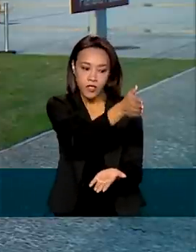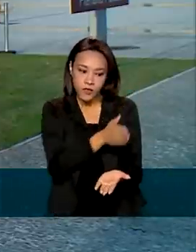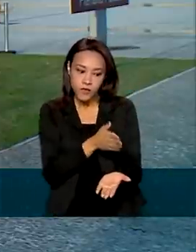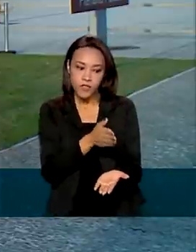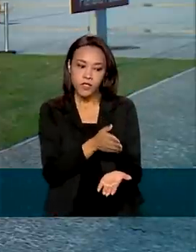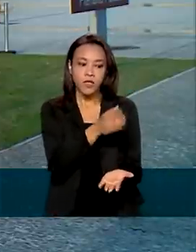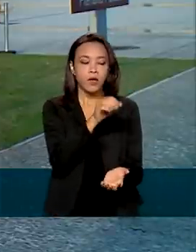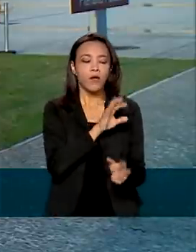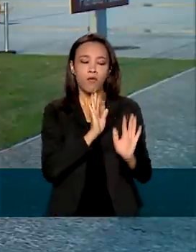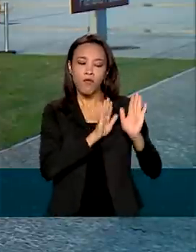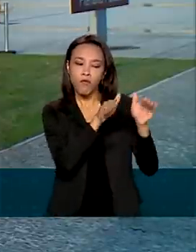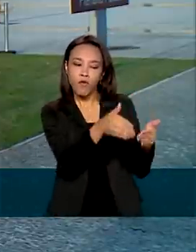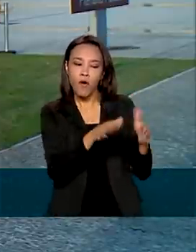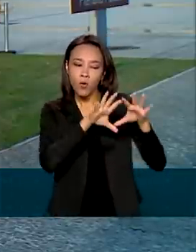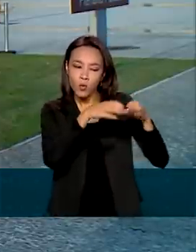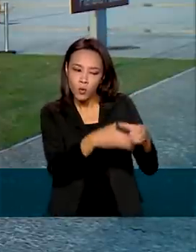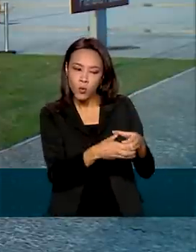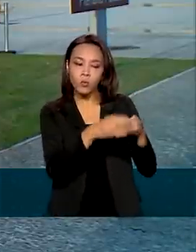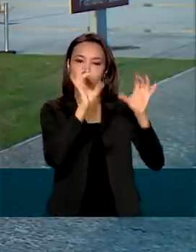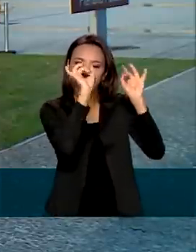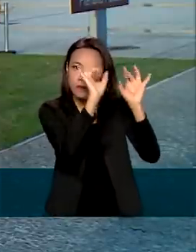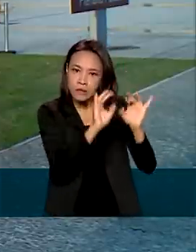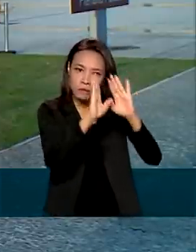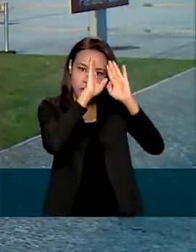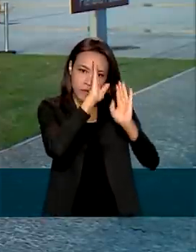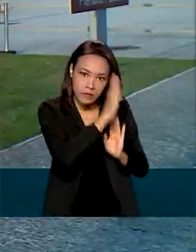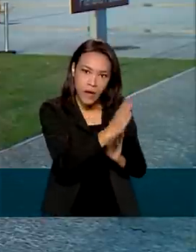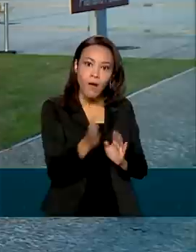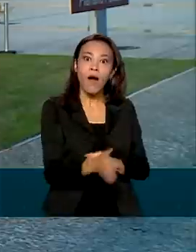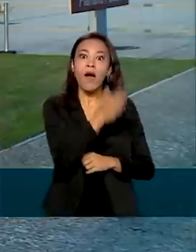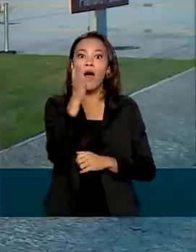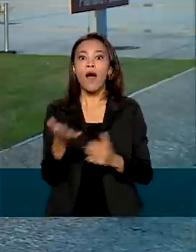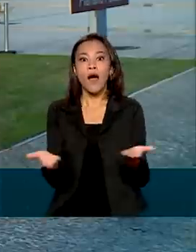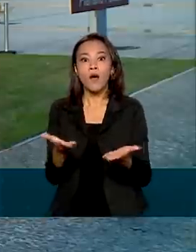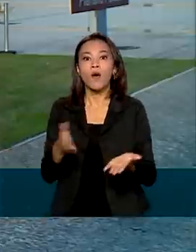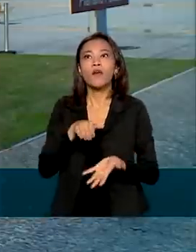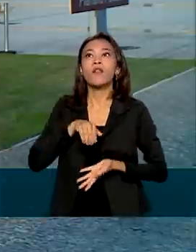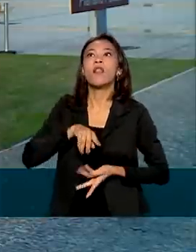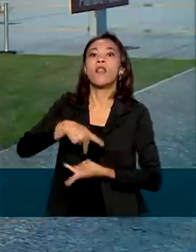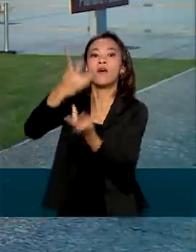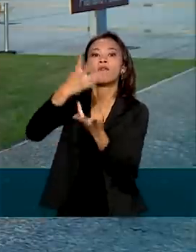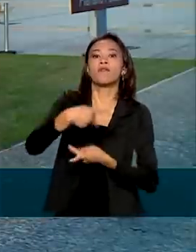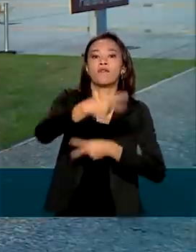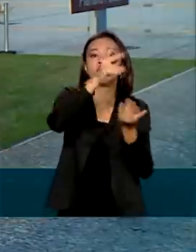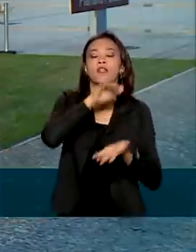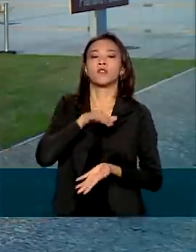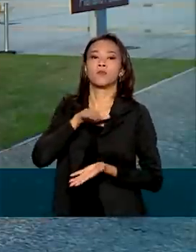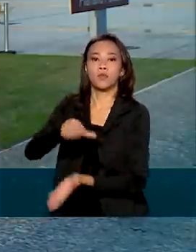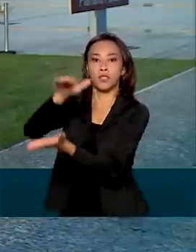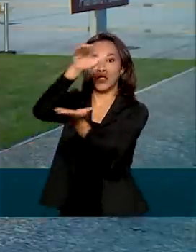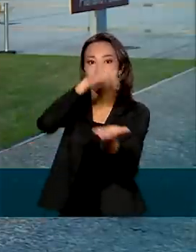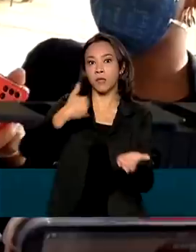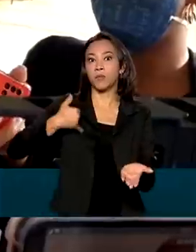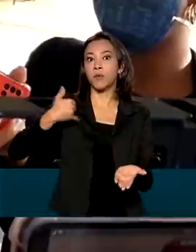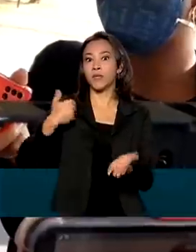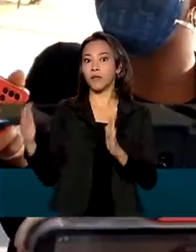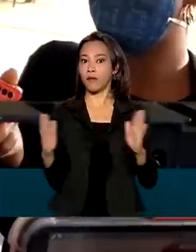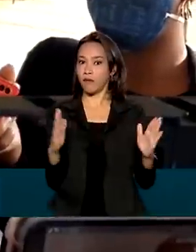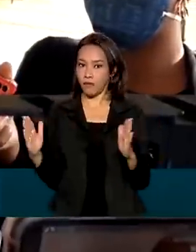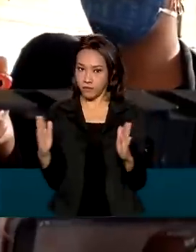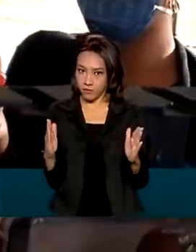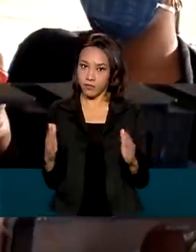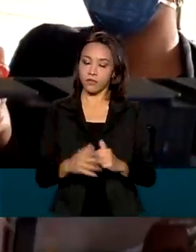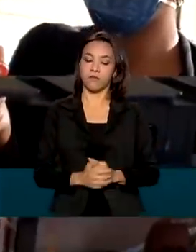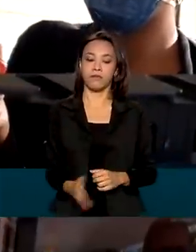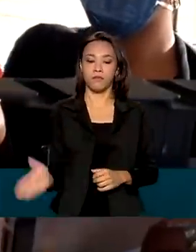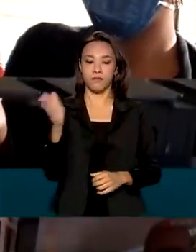nos públicos prioritários, agora são enviadas a cada estado para vacinação por faixa etária. Então a gente